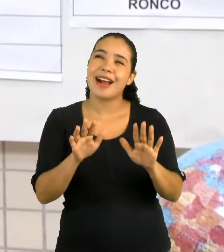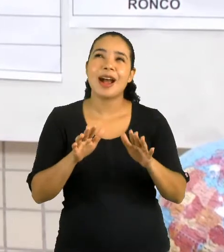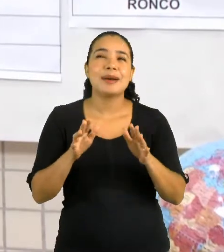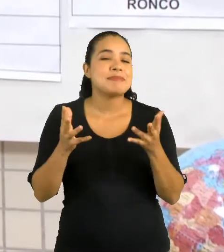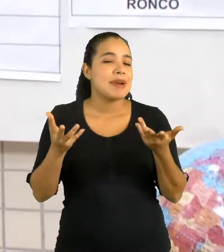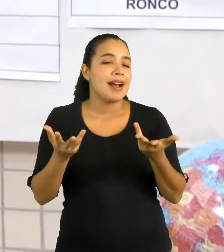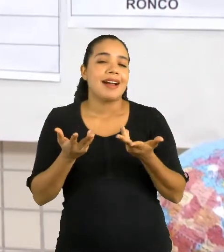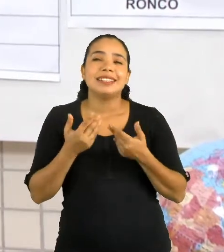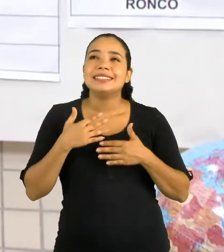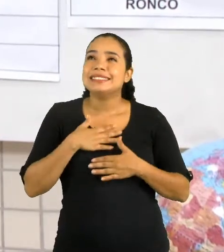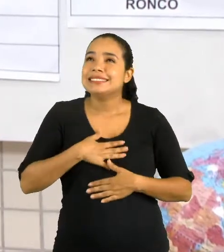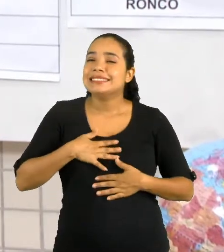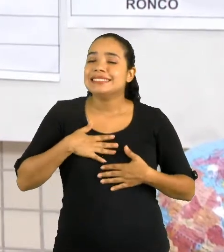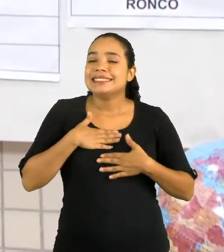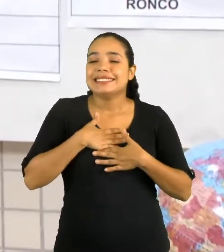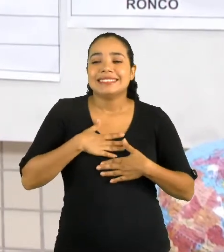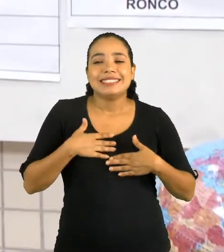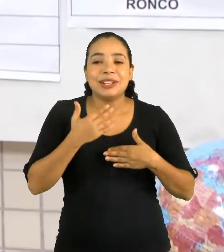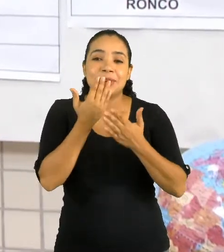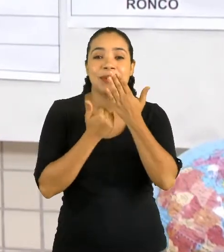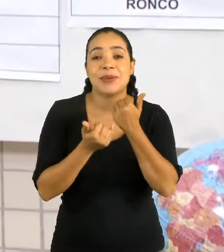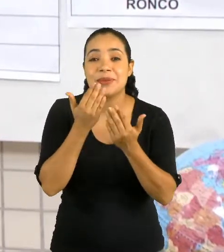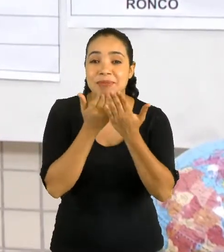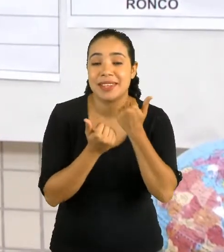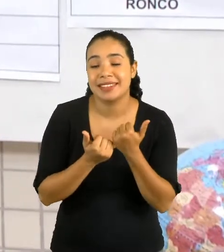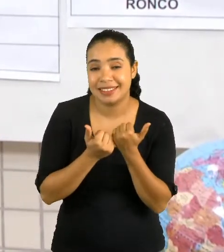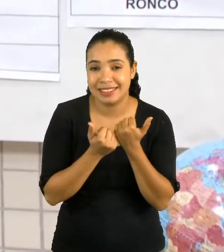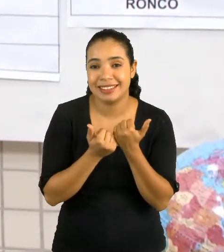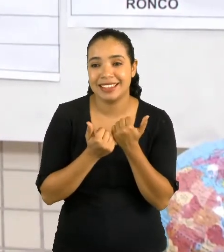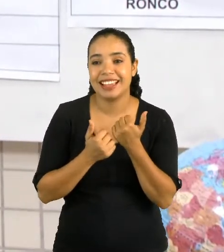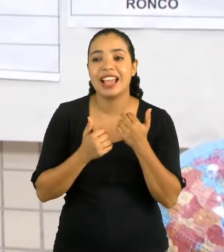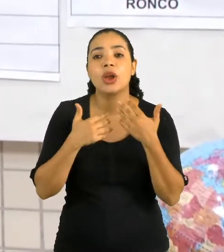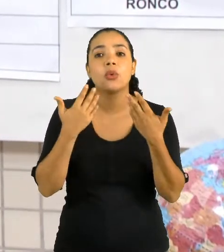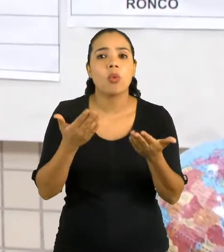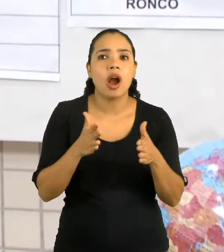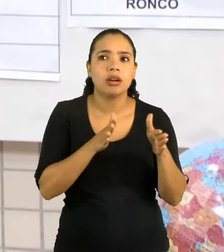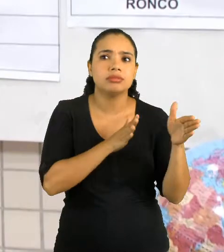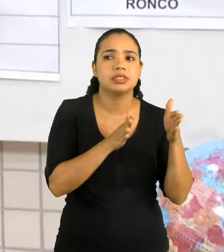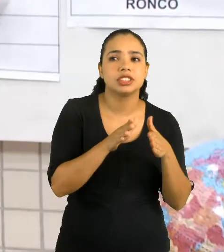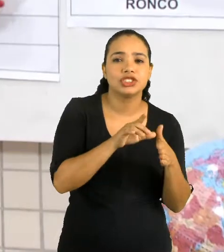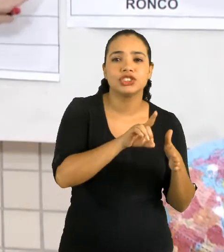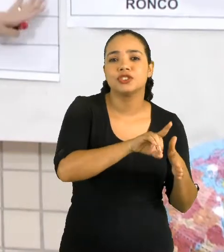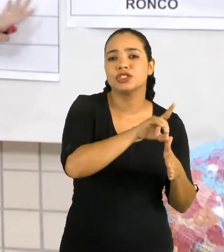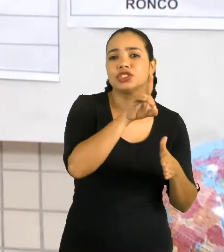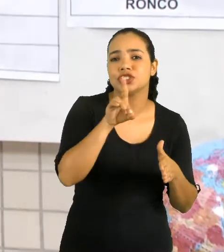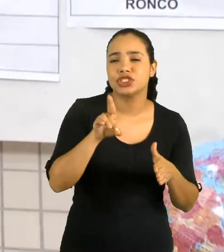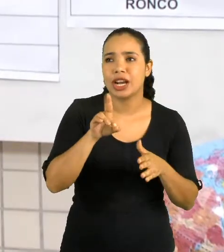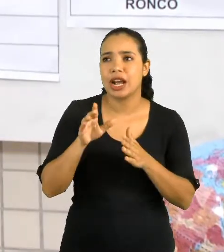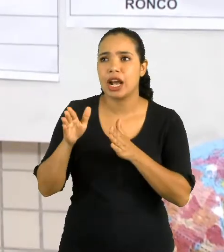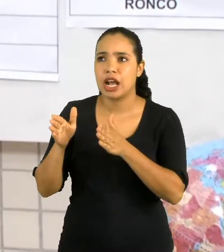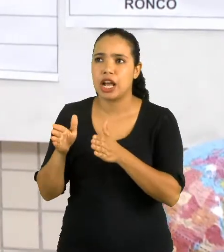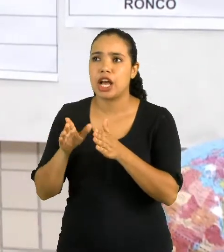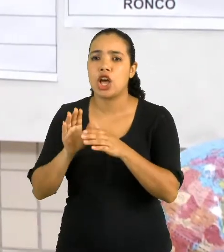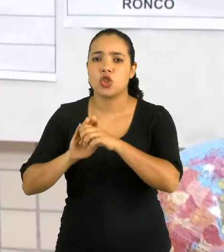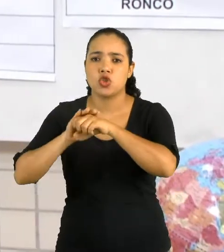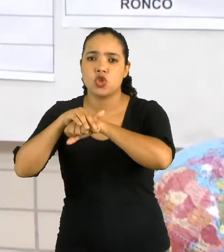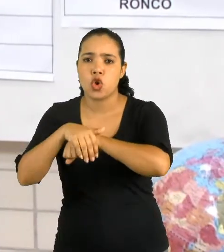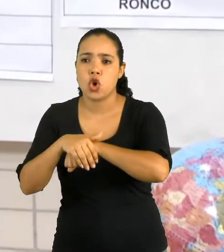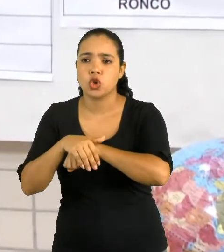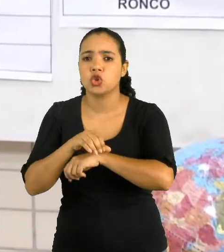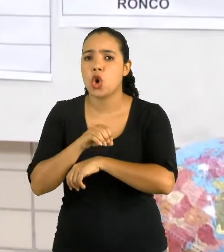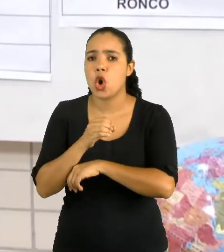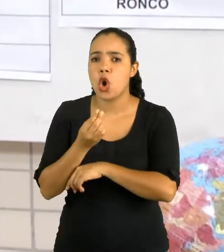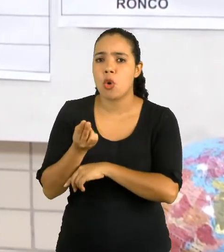Comer. Em qual período nós comemos? Dia, noite ou ambos? Hein?